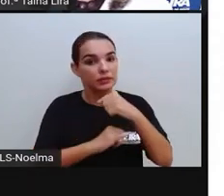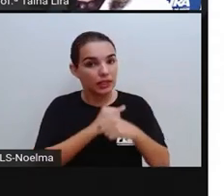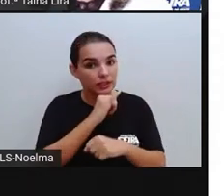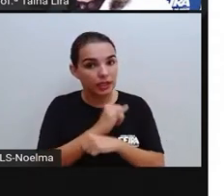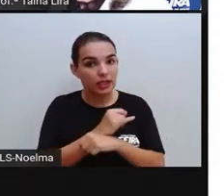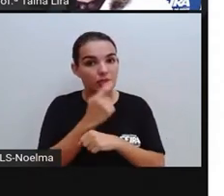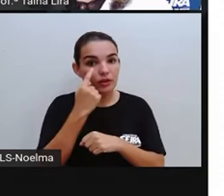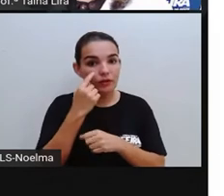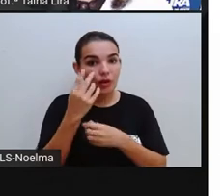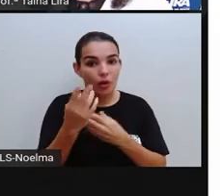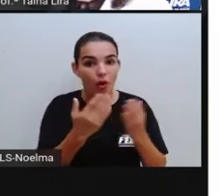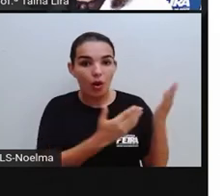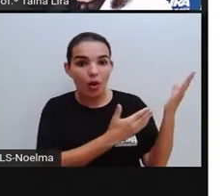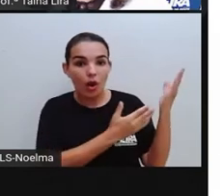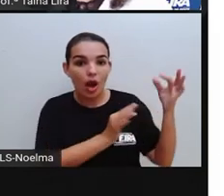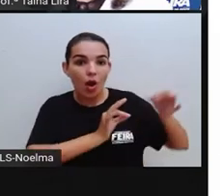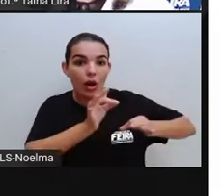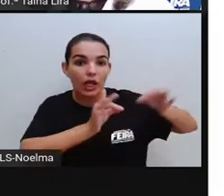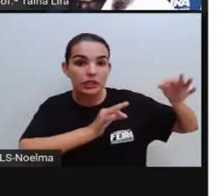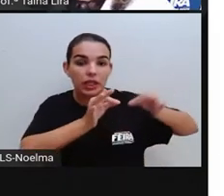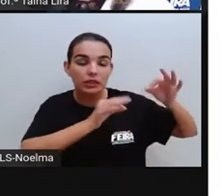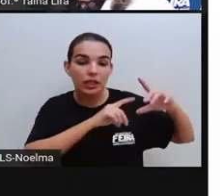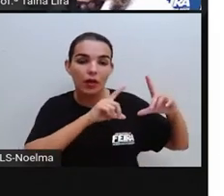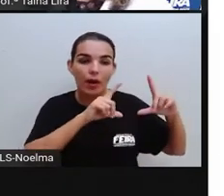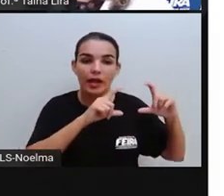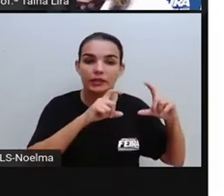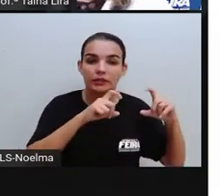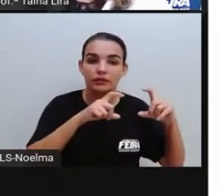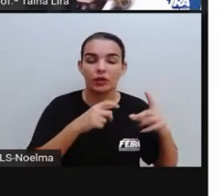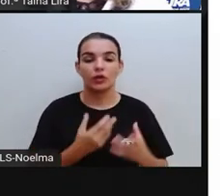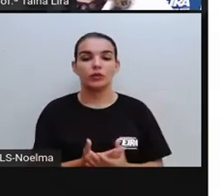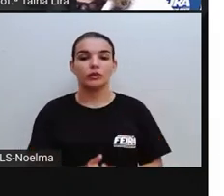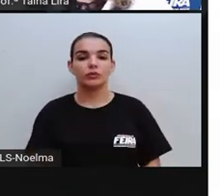como é a disposição, as imagens, certo?